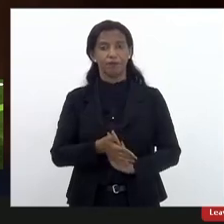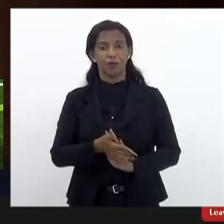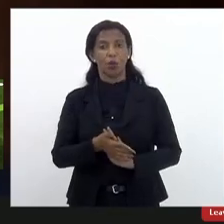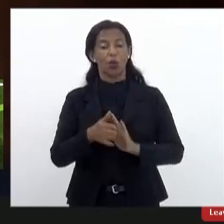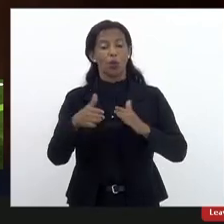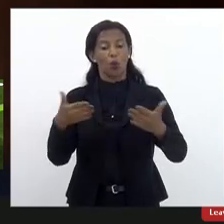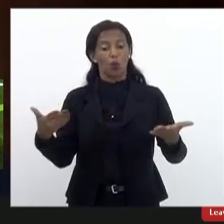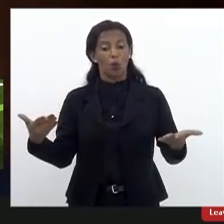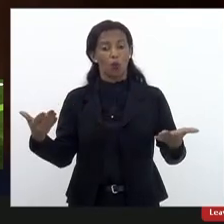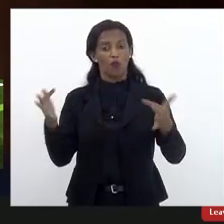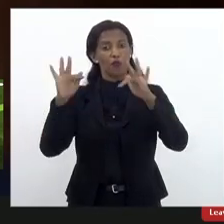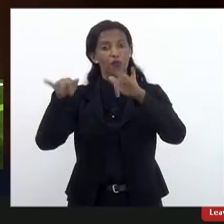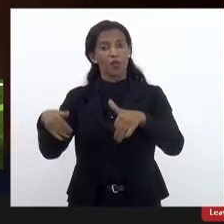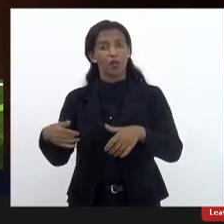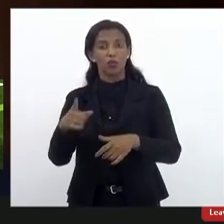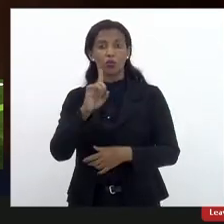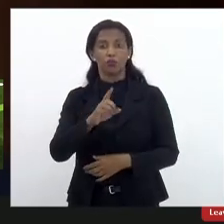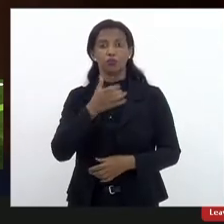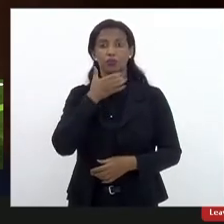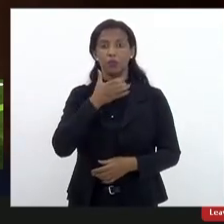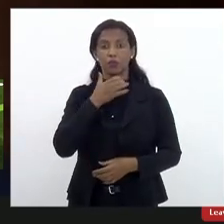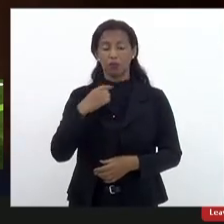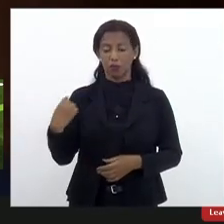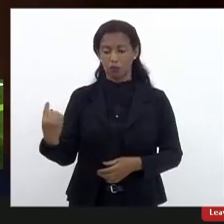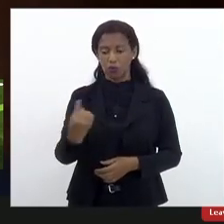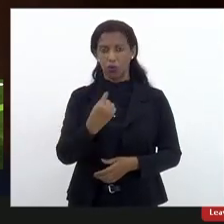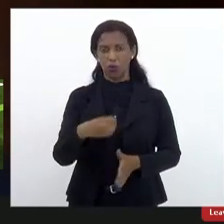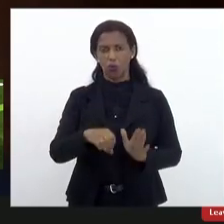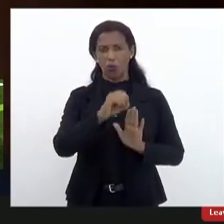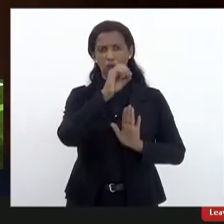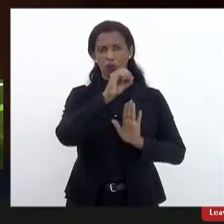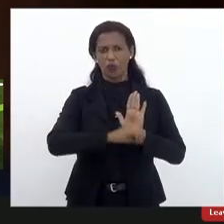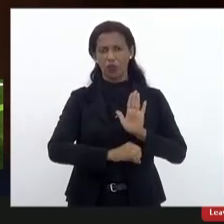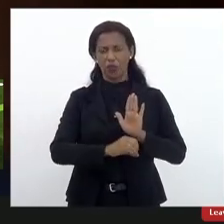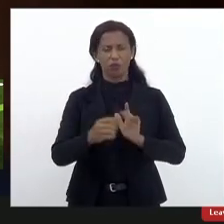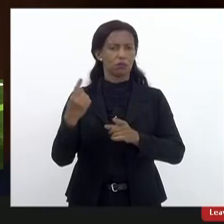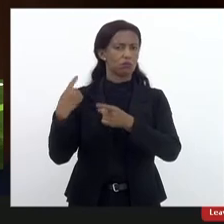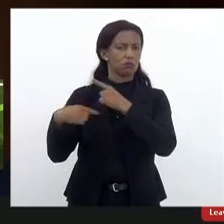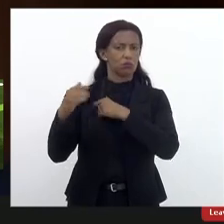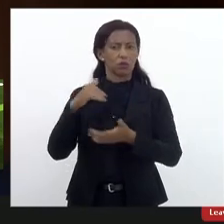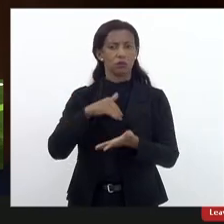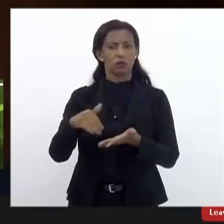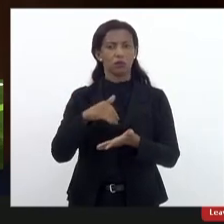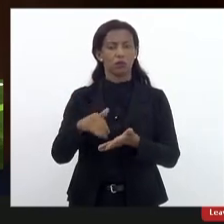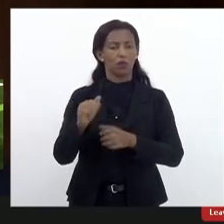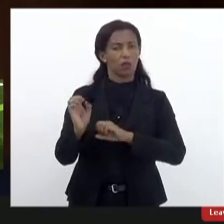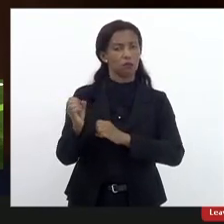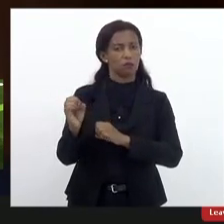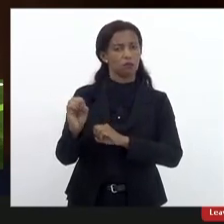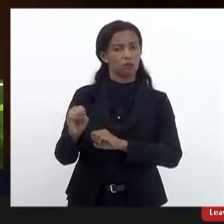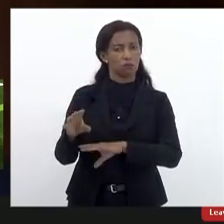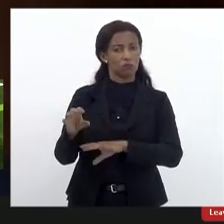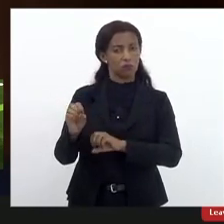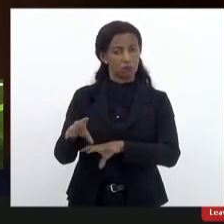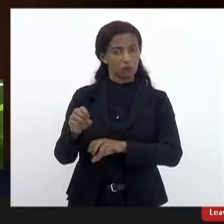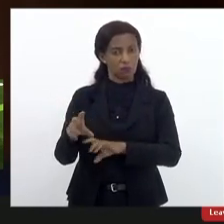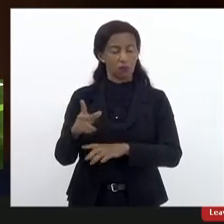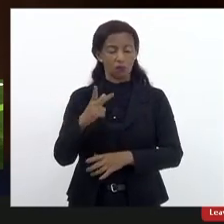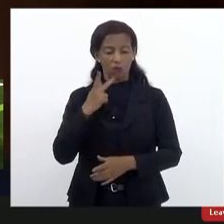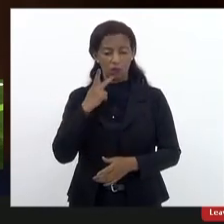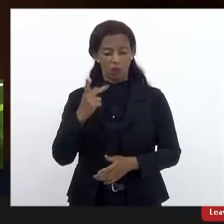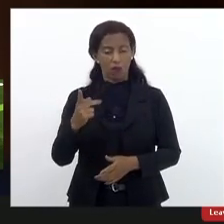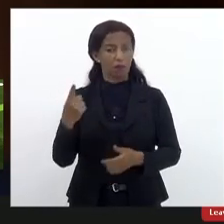dezembro, e nós recebemos um ofício, à época, do secretário de educação, dizendo que